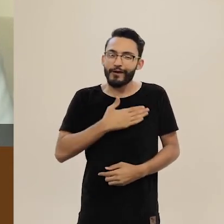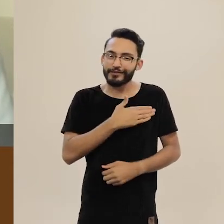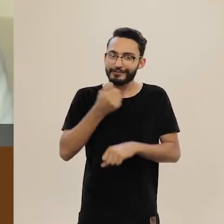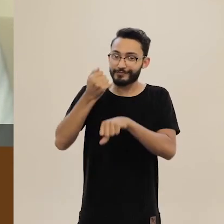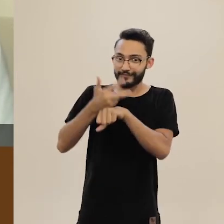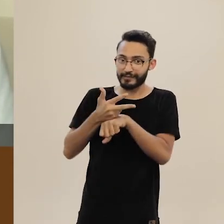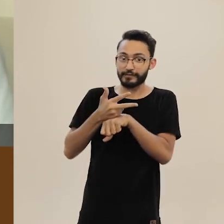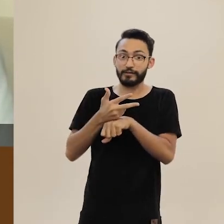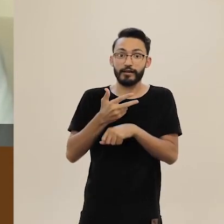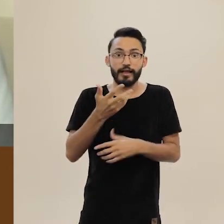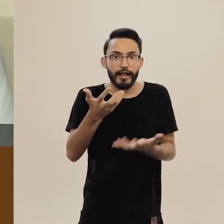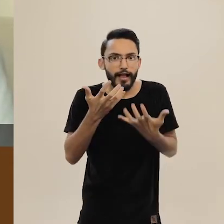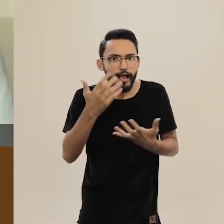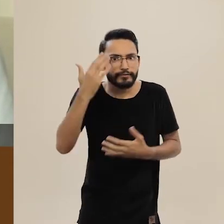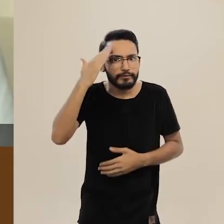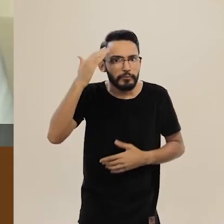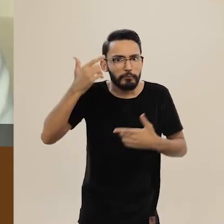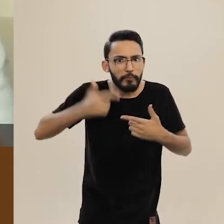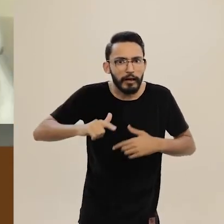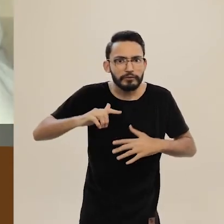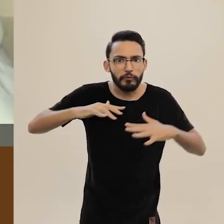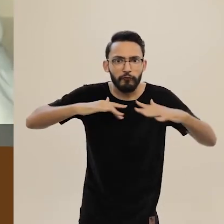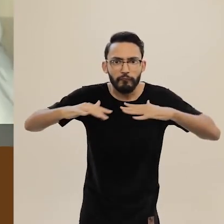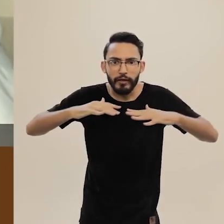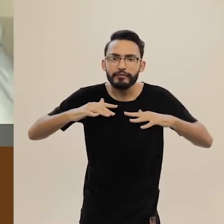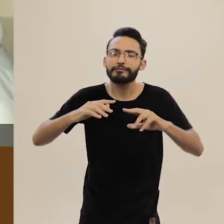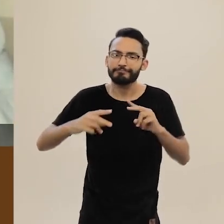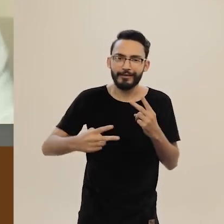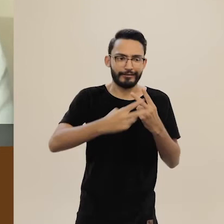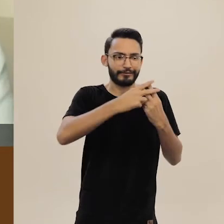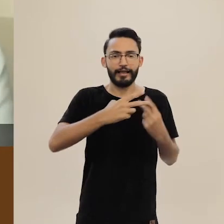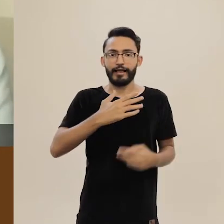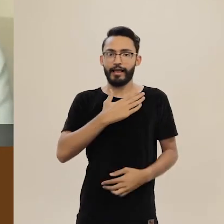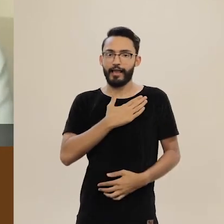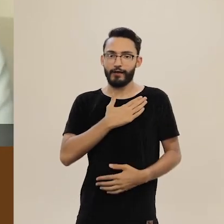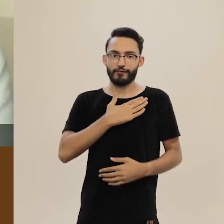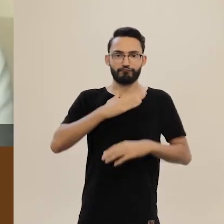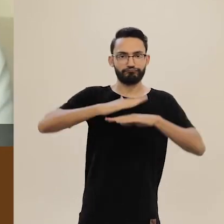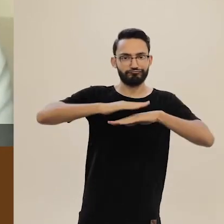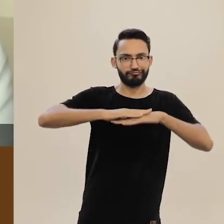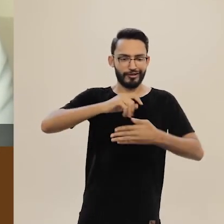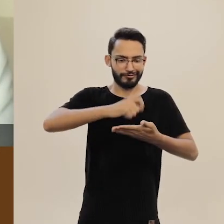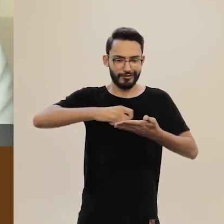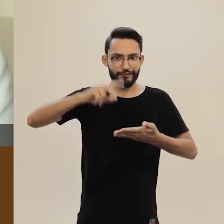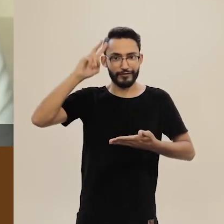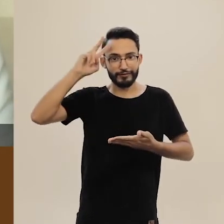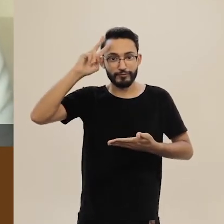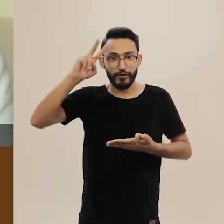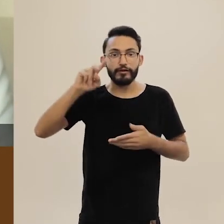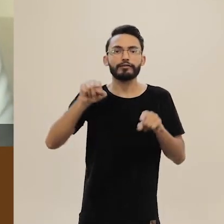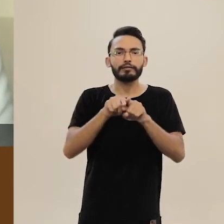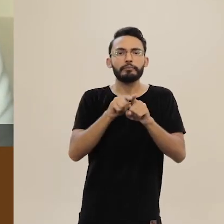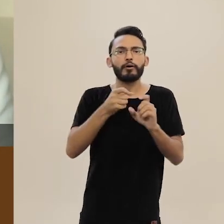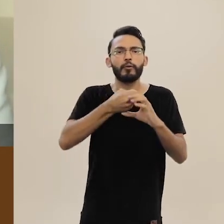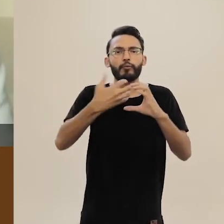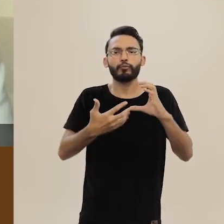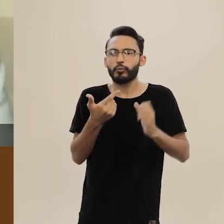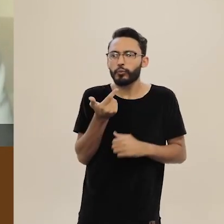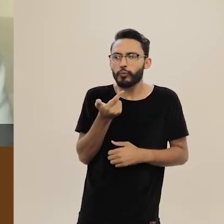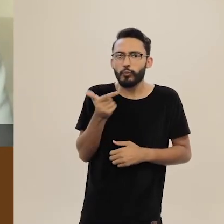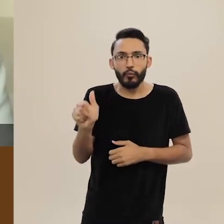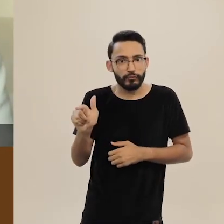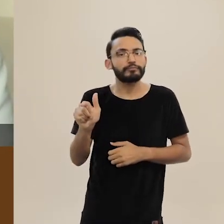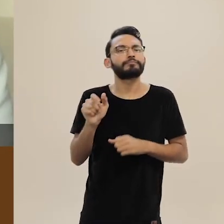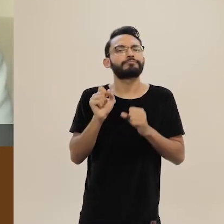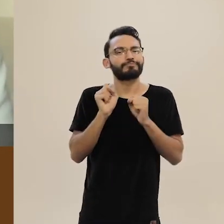vídeo. Para saber mais sobre o movimento, hashtag eu escrevo essa história e ter acesso a outros conteúdos